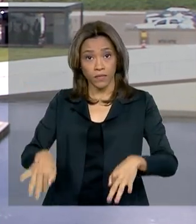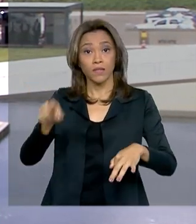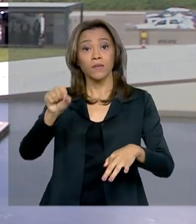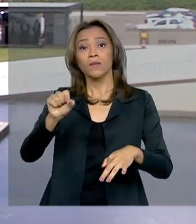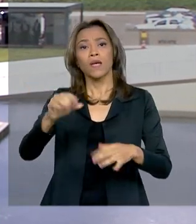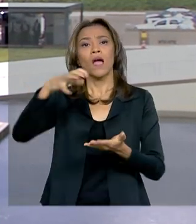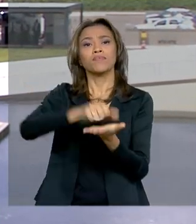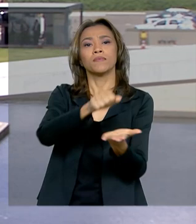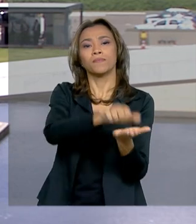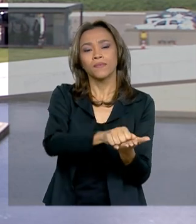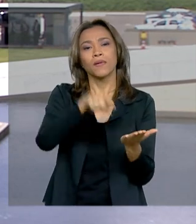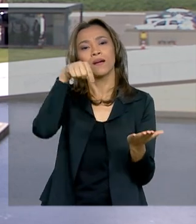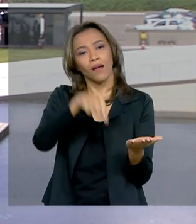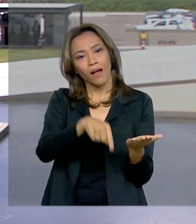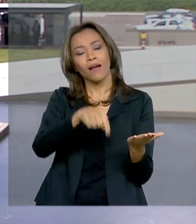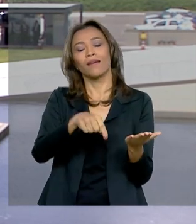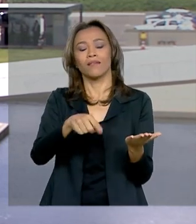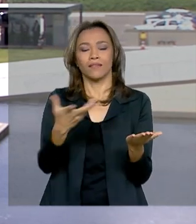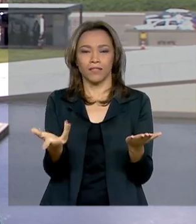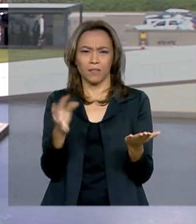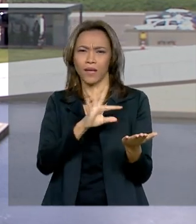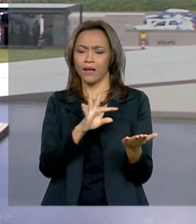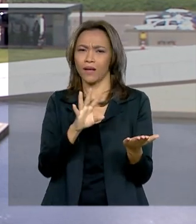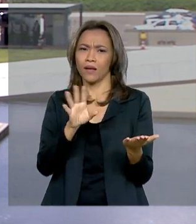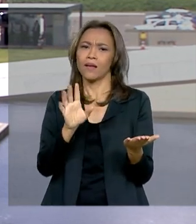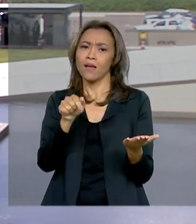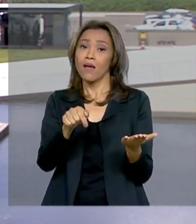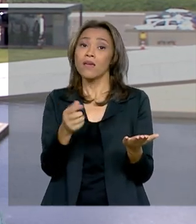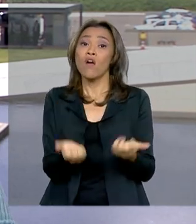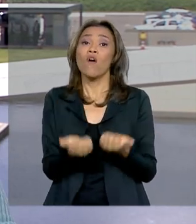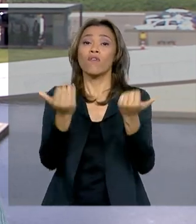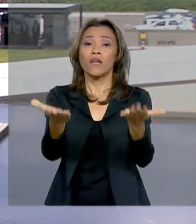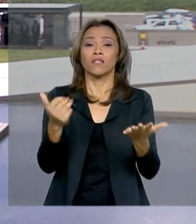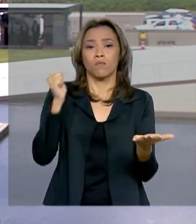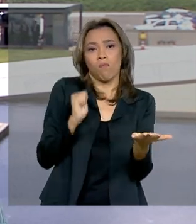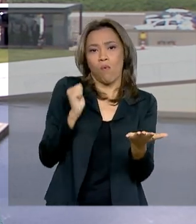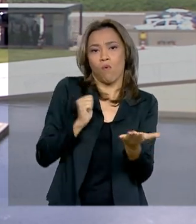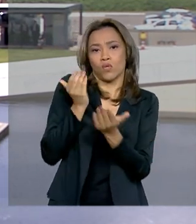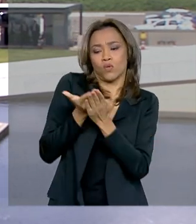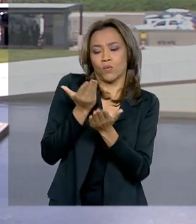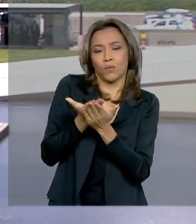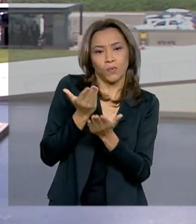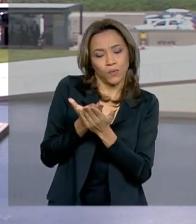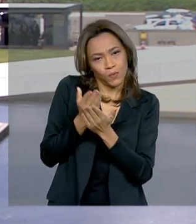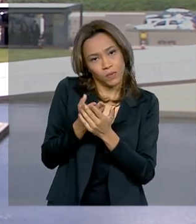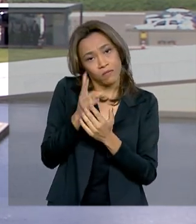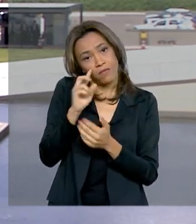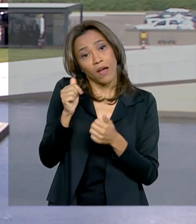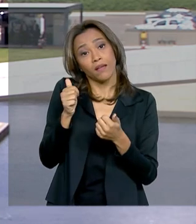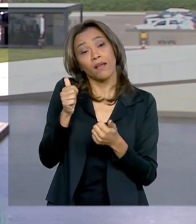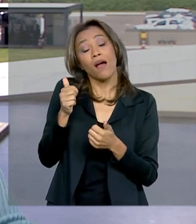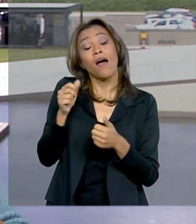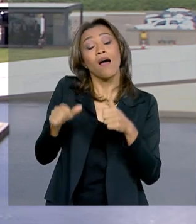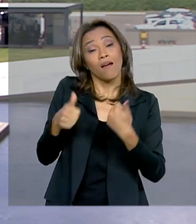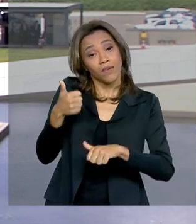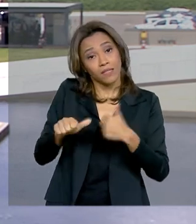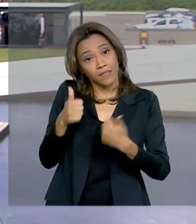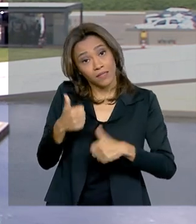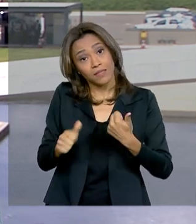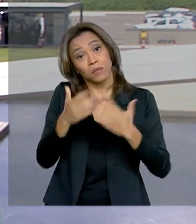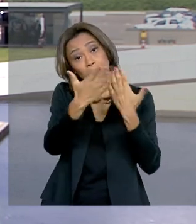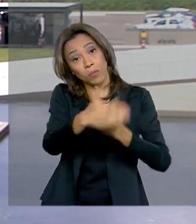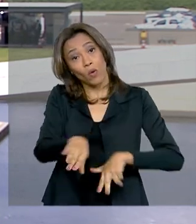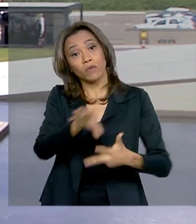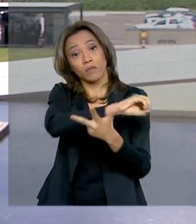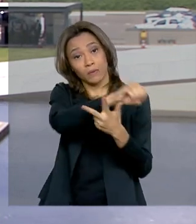aderirem ao programa Universidade para Todos, que oferece bolsas de estudo com base no desempenho do Enem. Em troca, essas